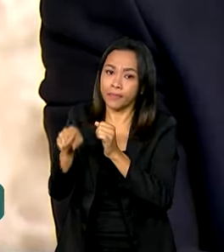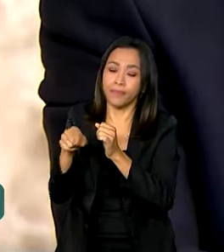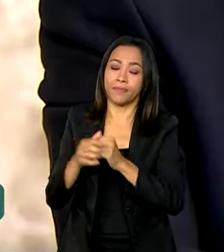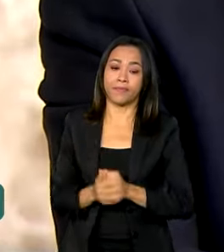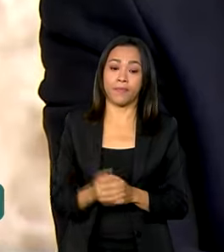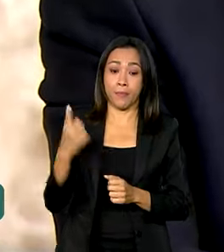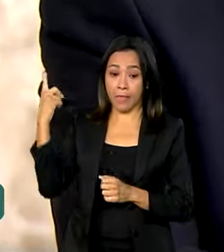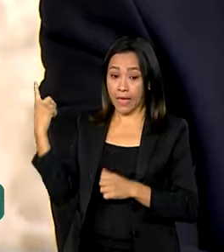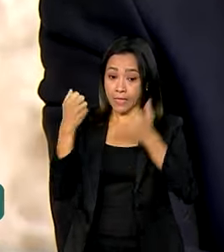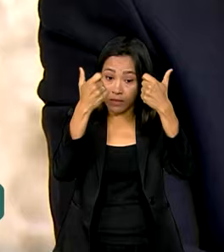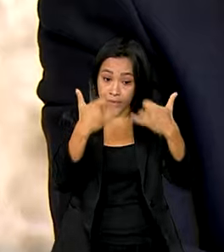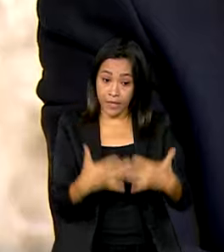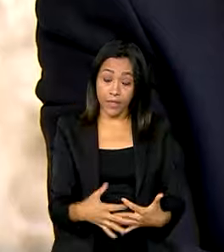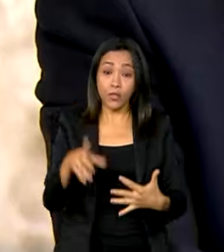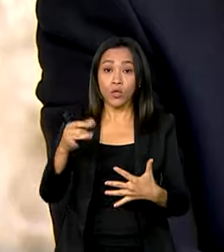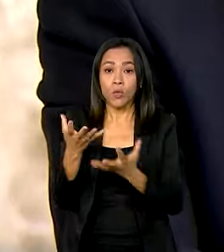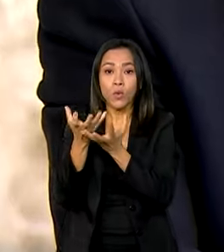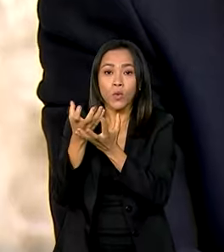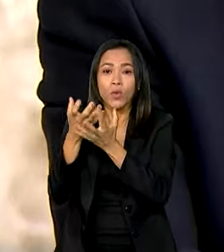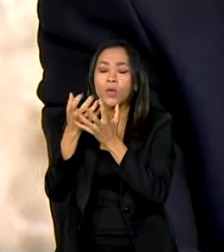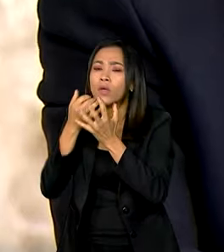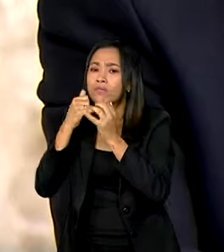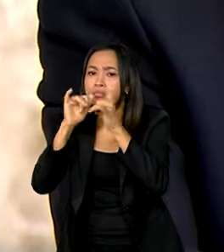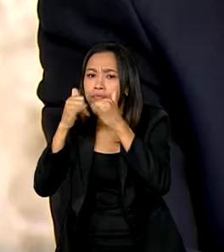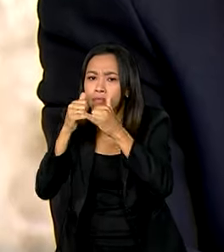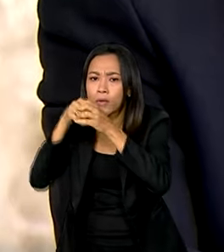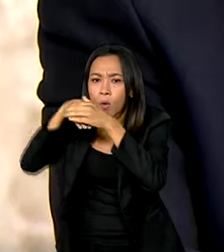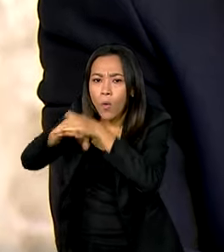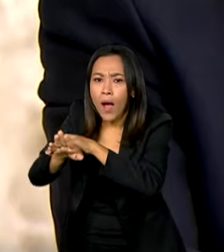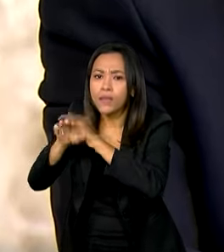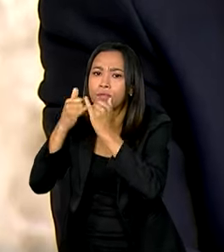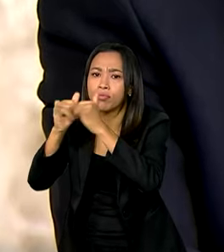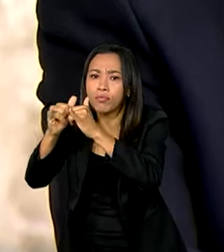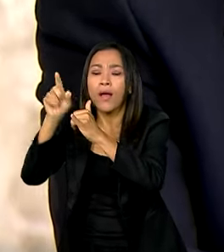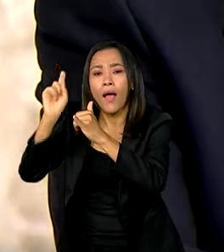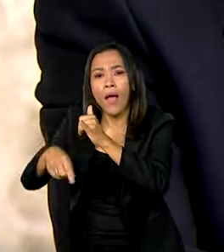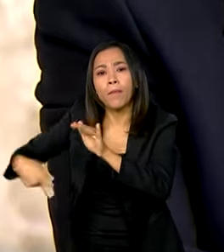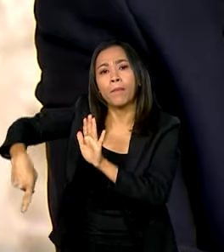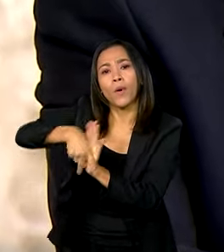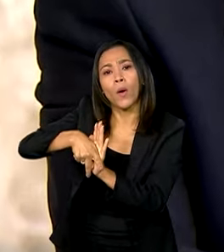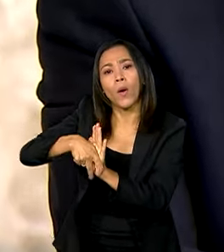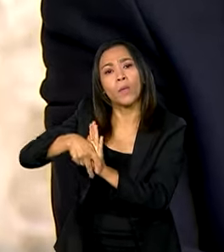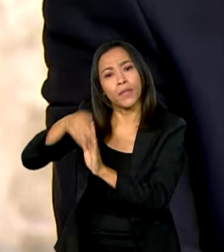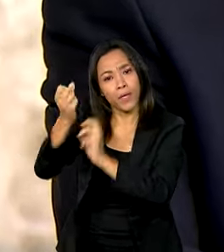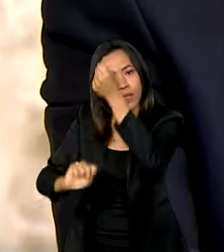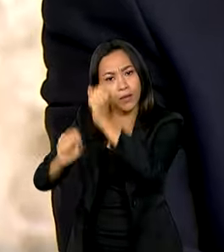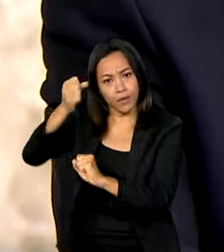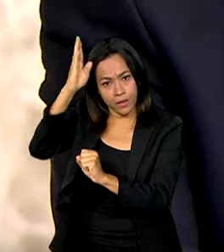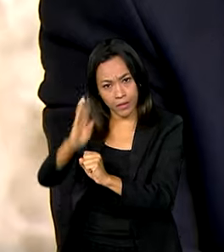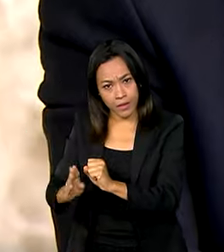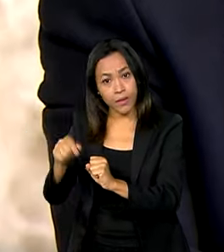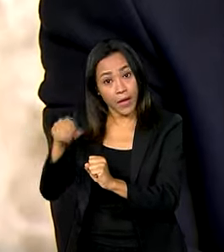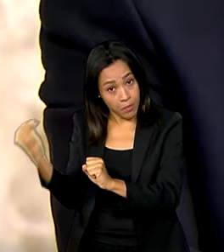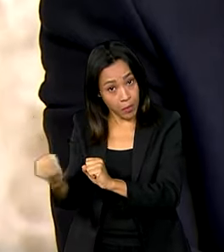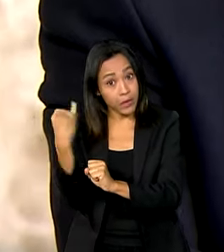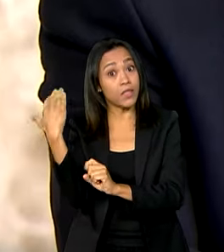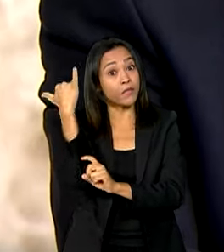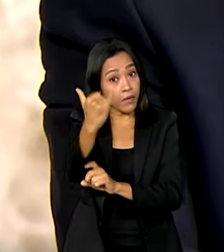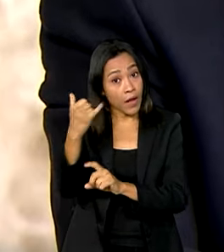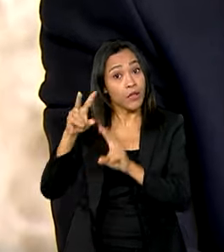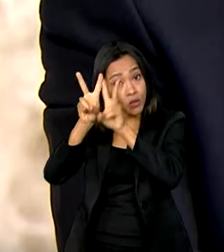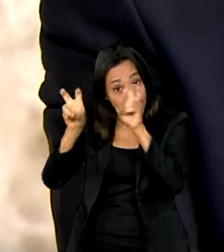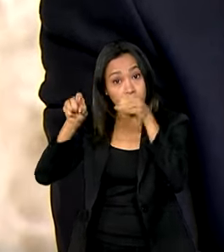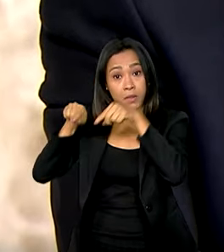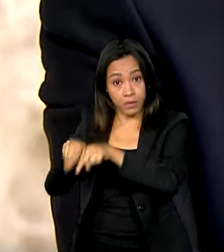sistemas de armazenamento de energia, o BES, também conta com fabricação nacional, é muito importante ressaltar isso. E nós